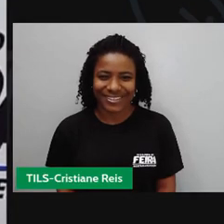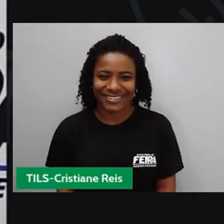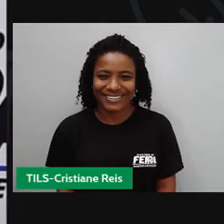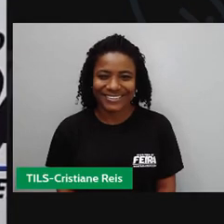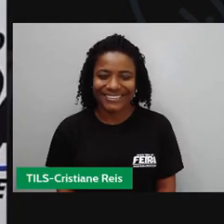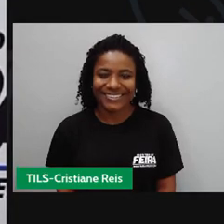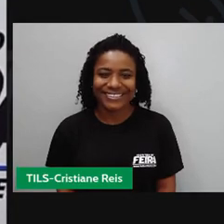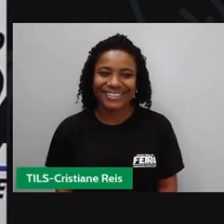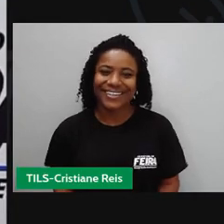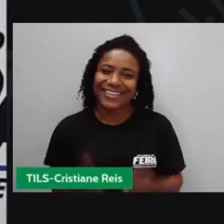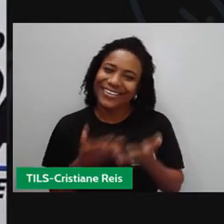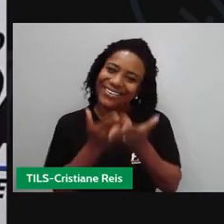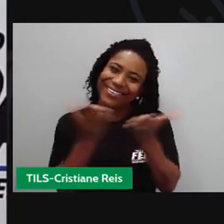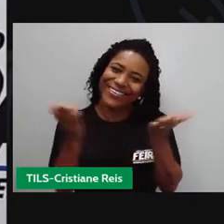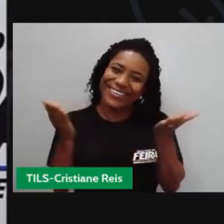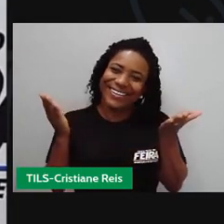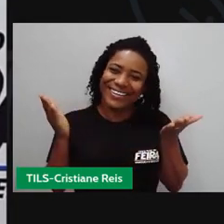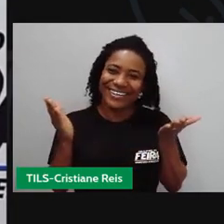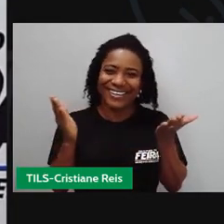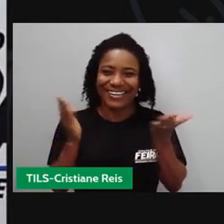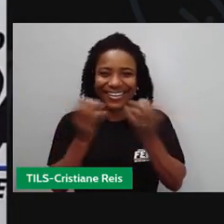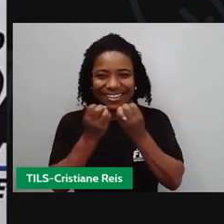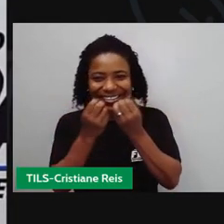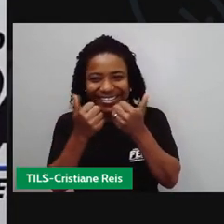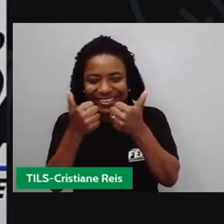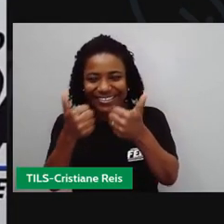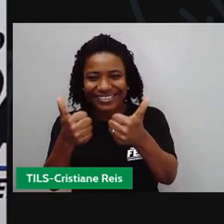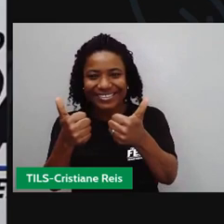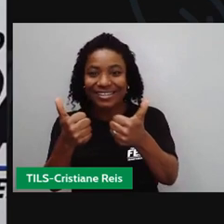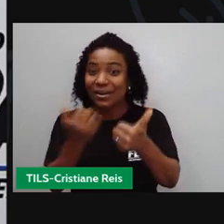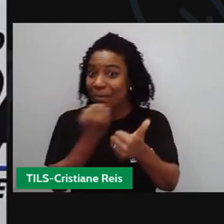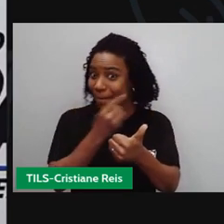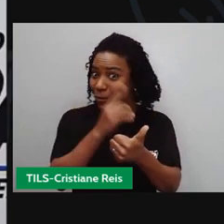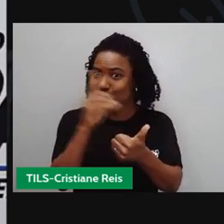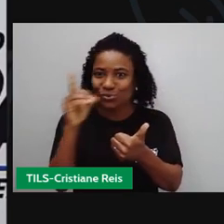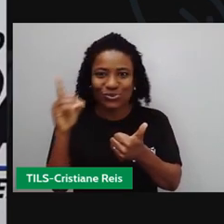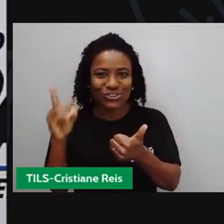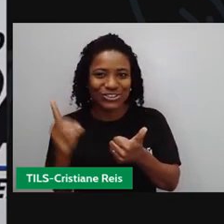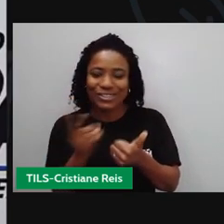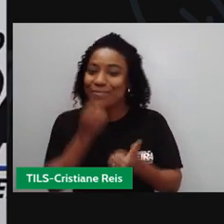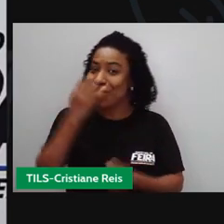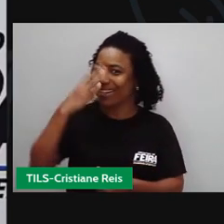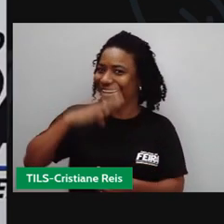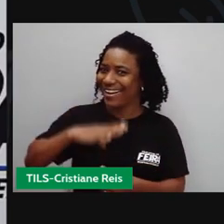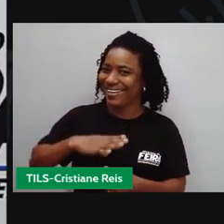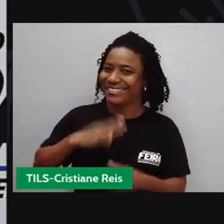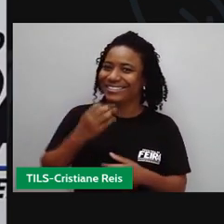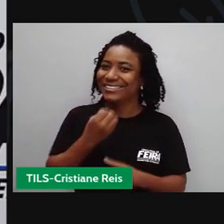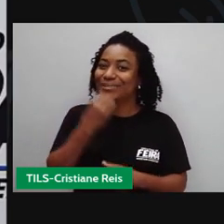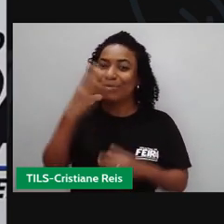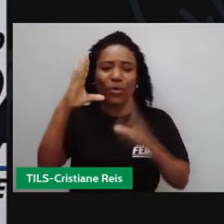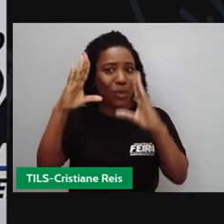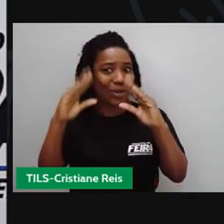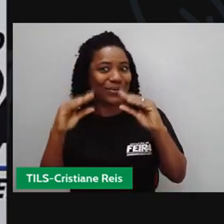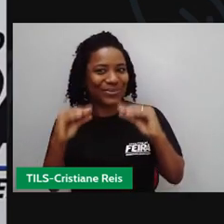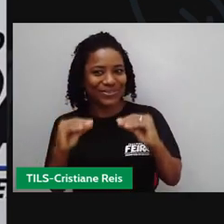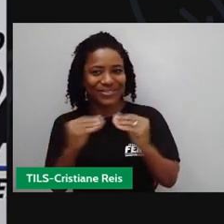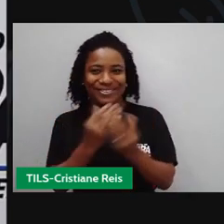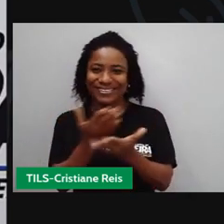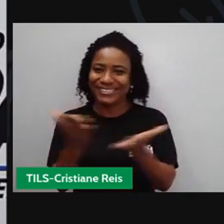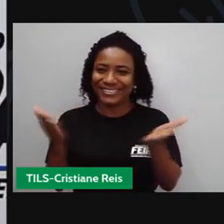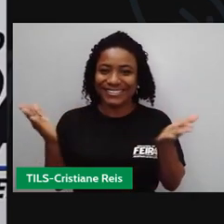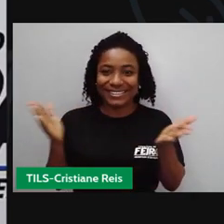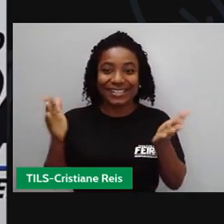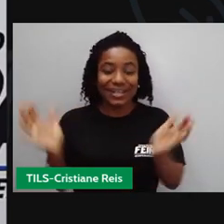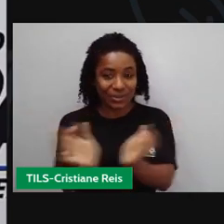Olá! Bom dia, boa tarde, boa noite, alunos aí do quinto ano